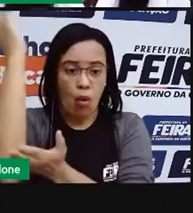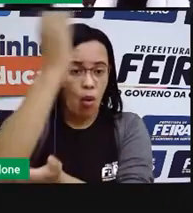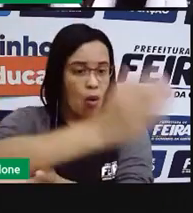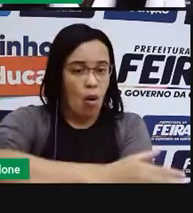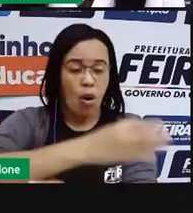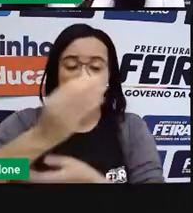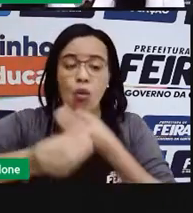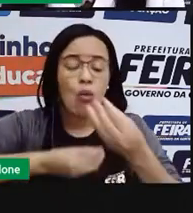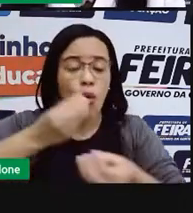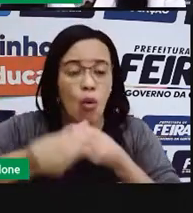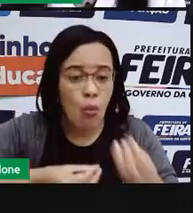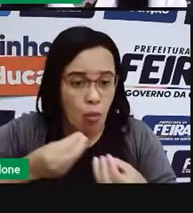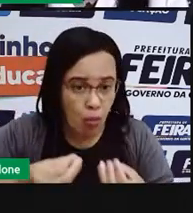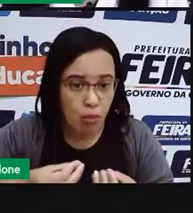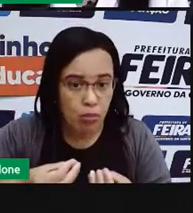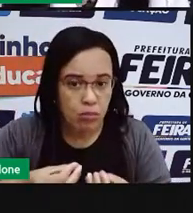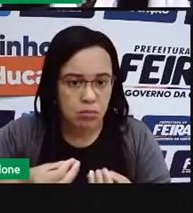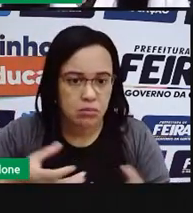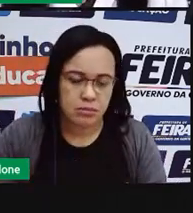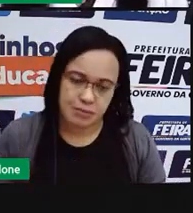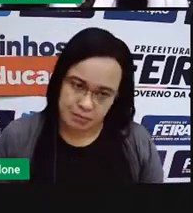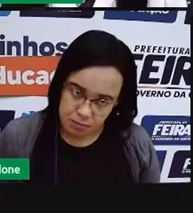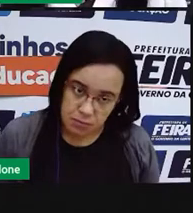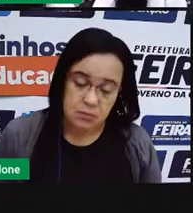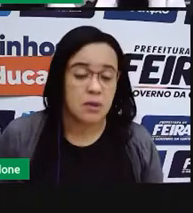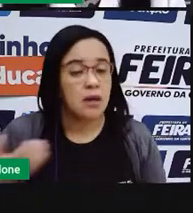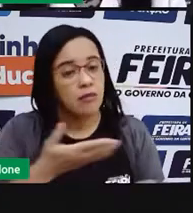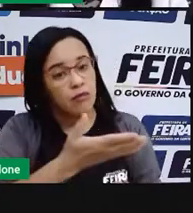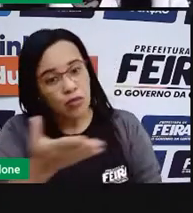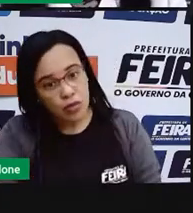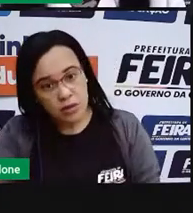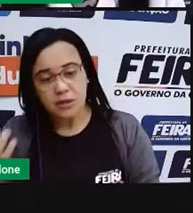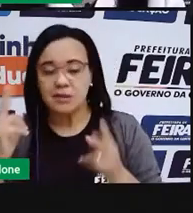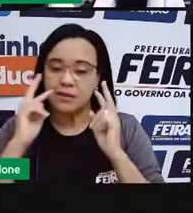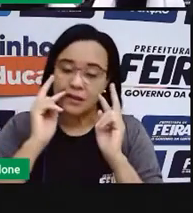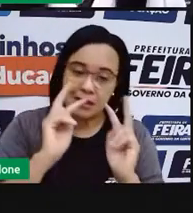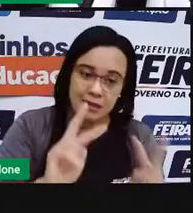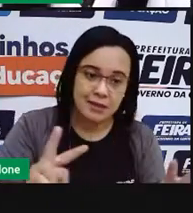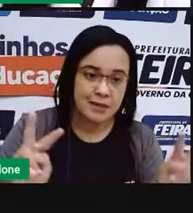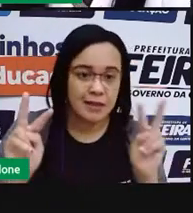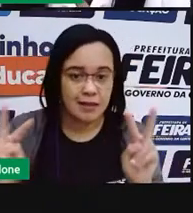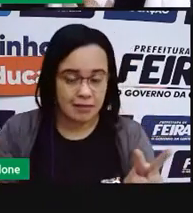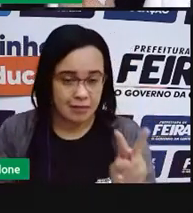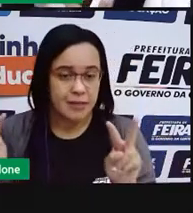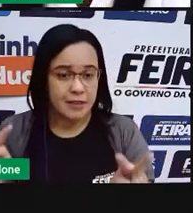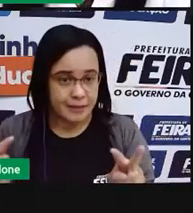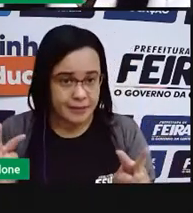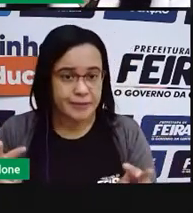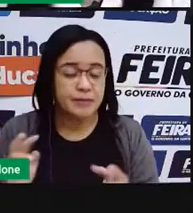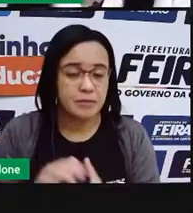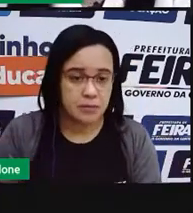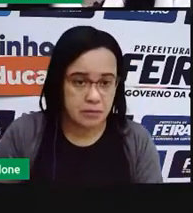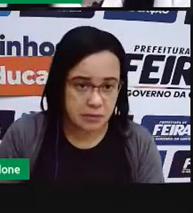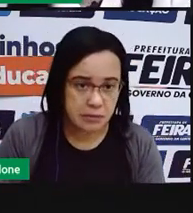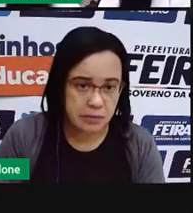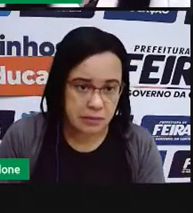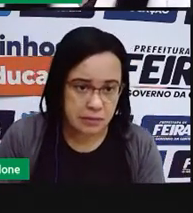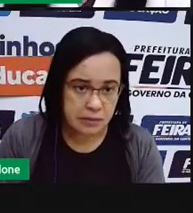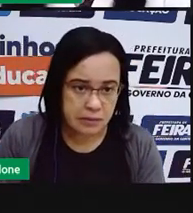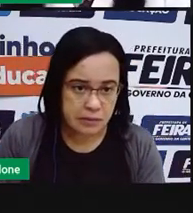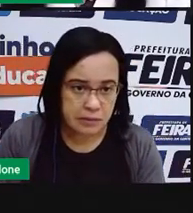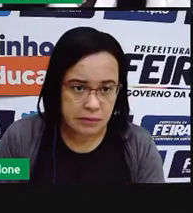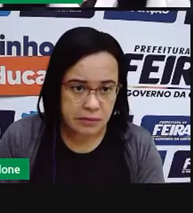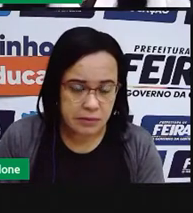assistindo aí, que mora num distrito, exemplo, e aí, próximo aí a sua residência,